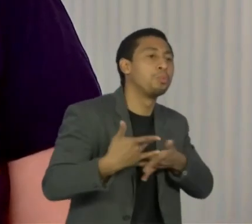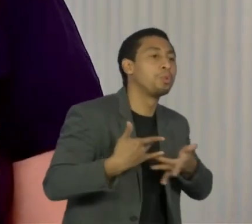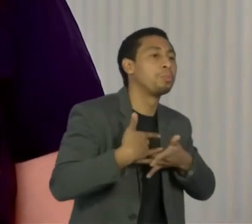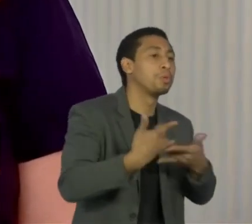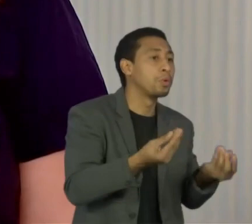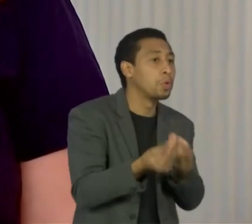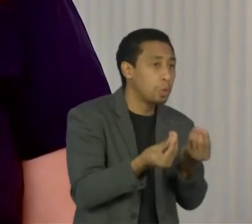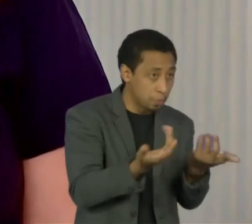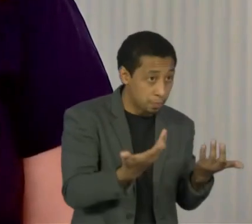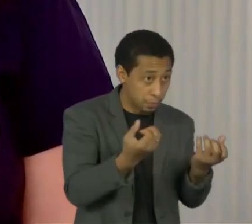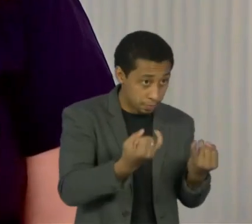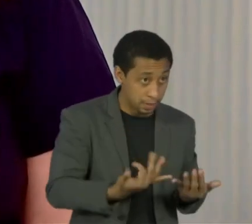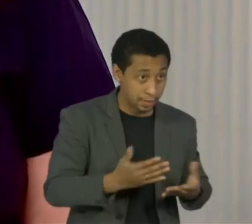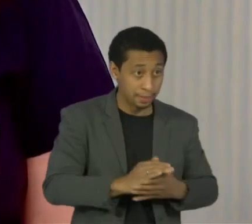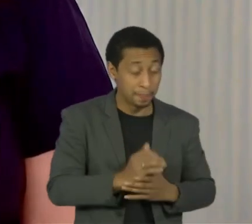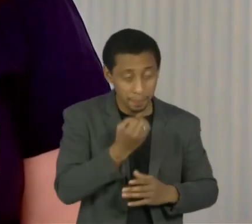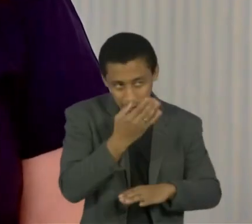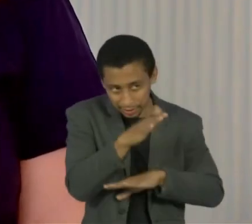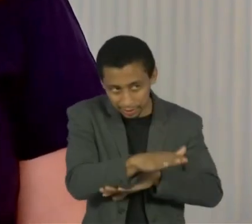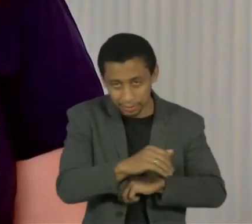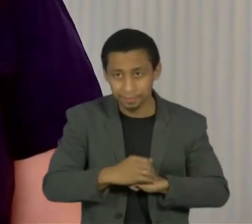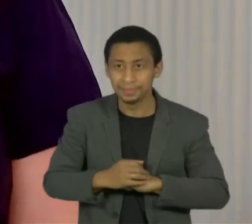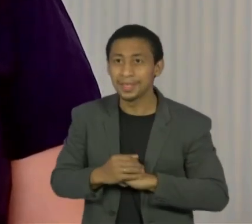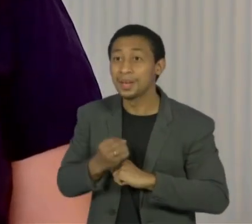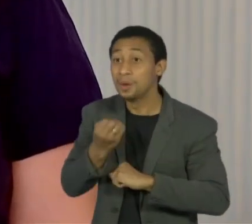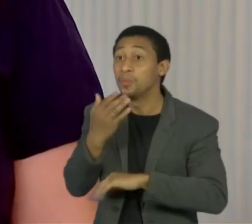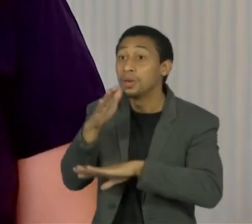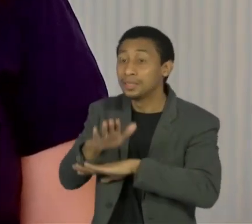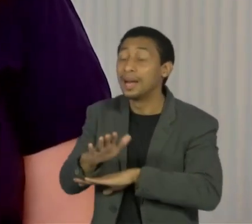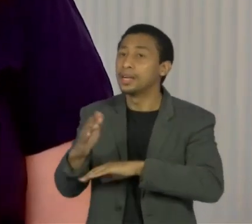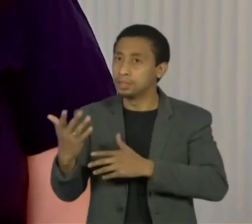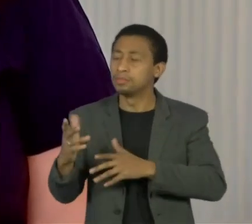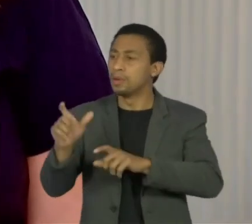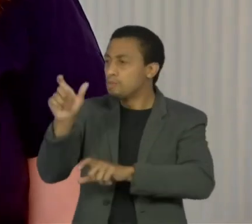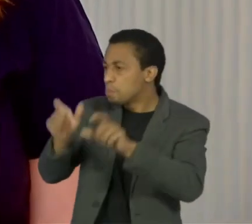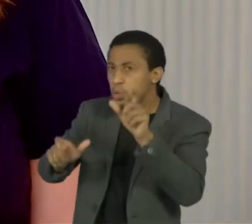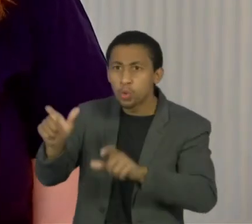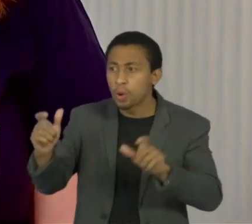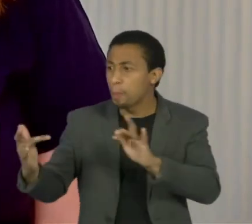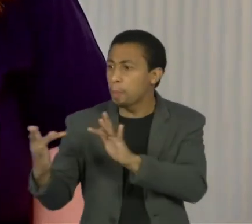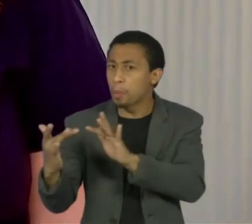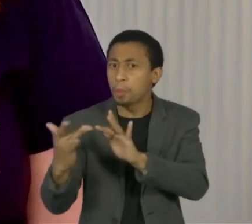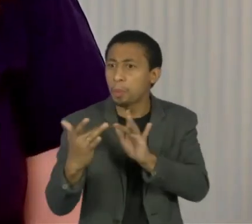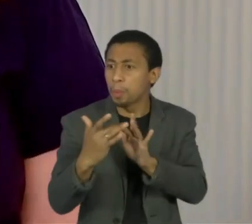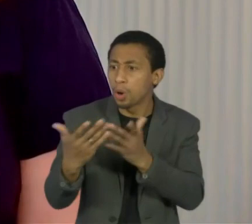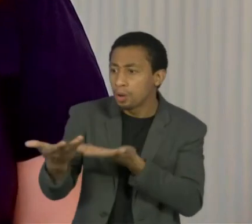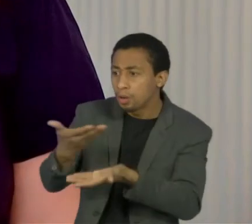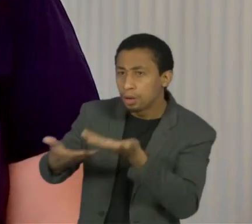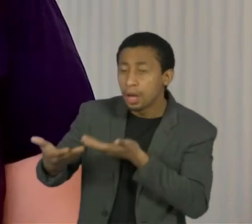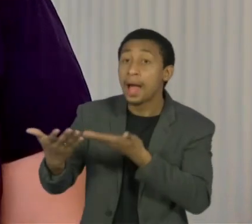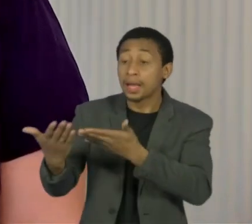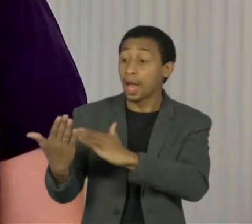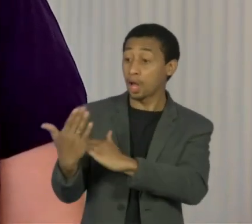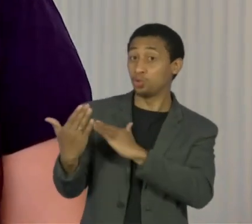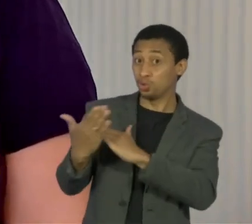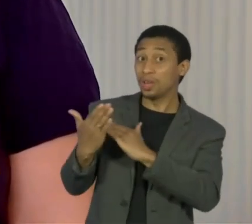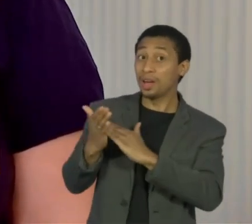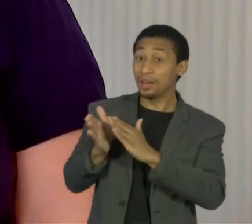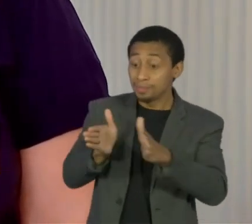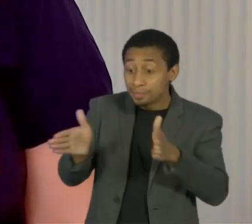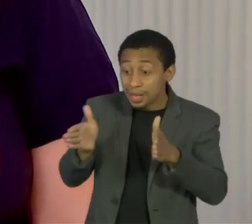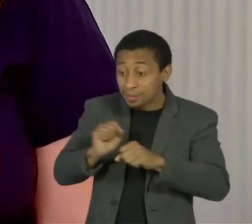Boa tarde. Boa tarde. A gente recebeu contato de várias pessoas que gostariam de ajudar nesse momento de pandemia.